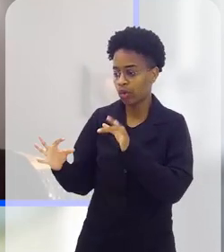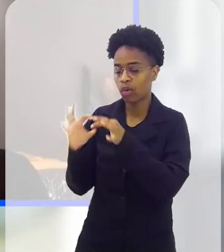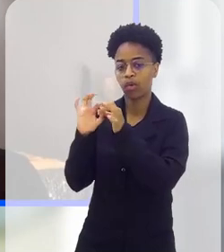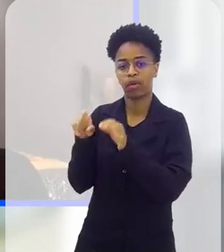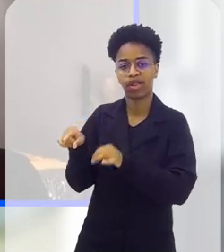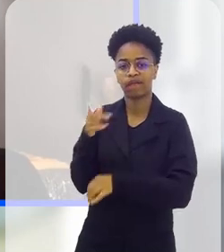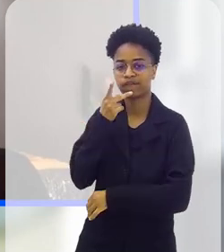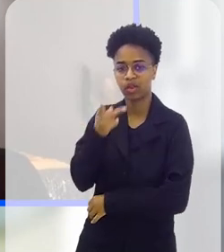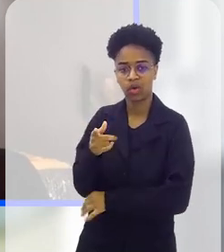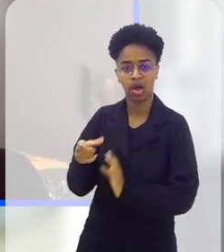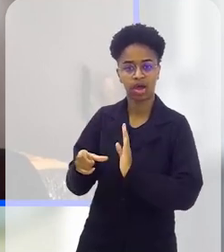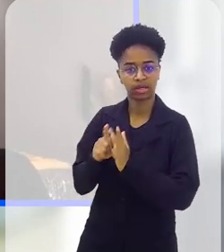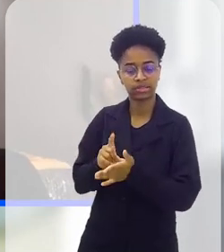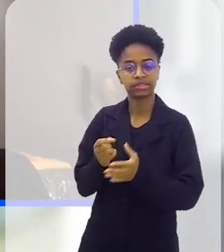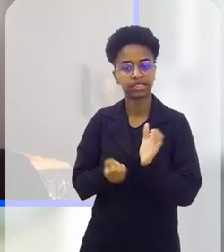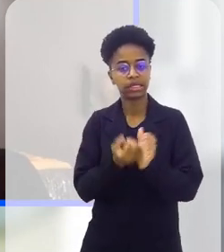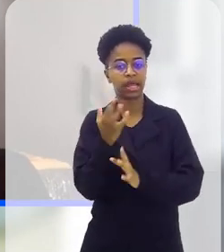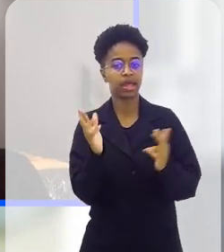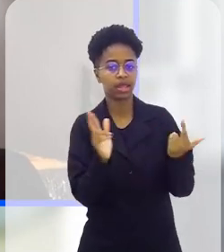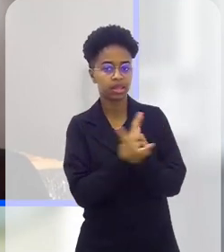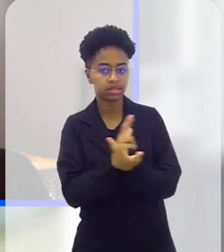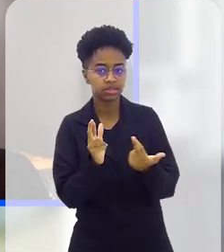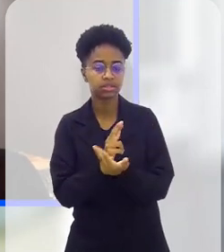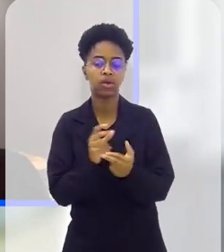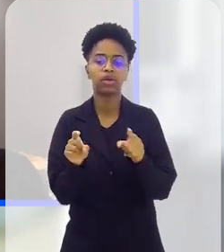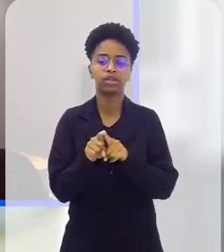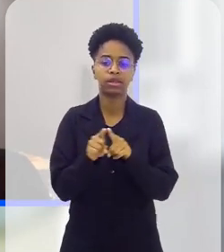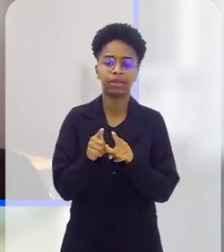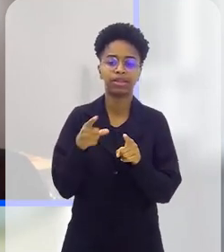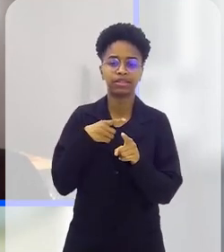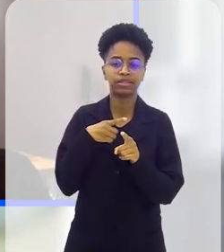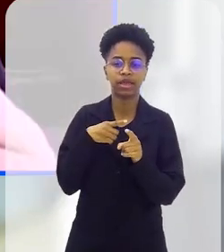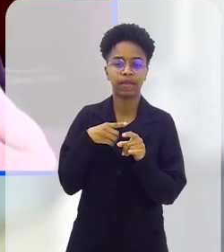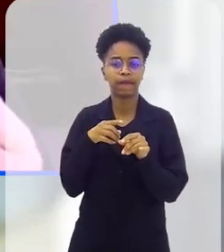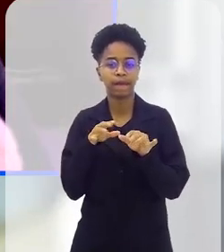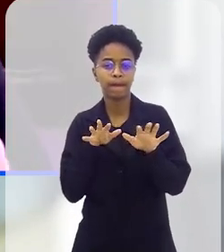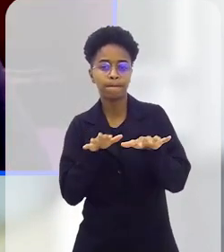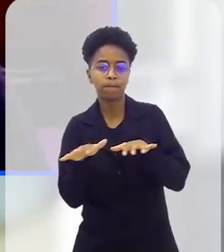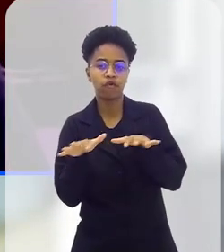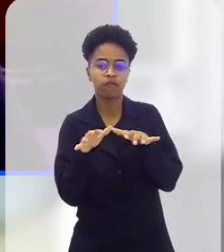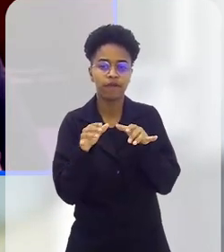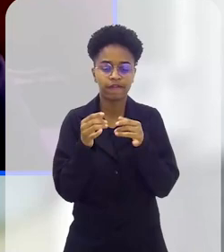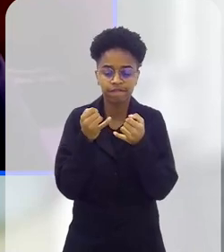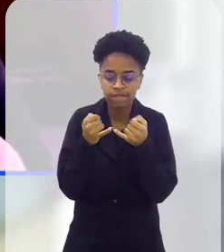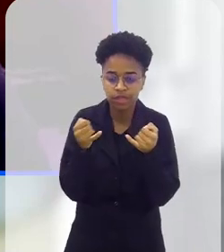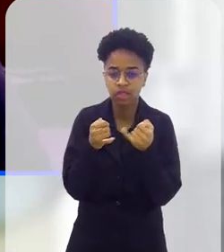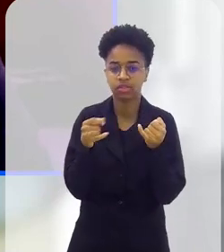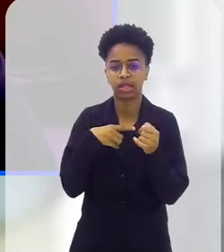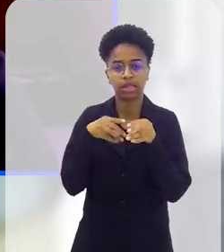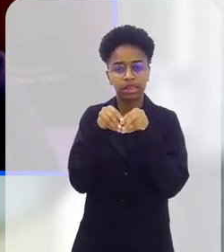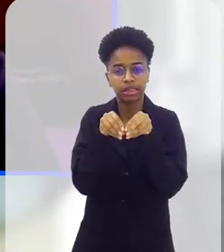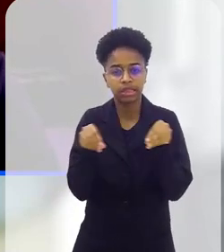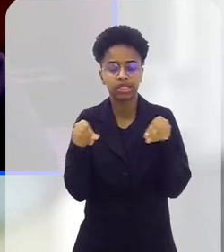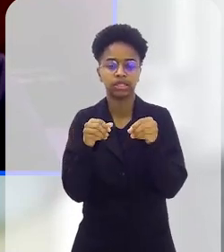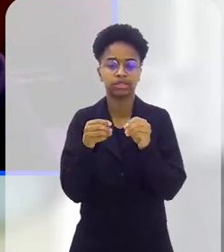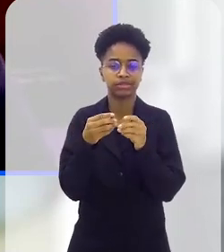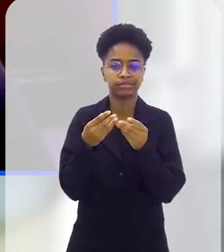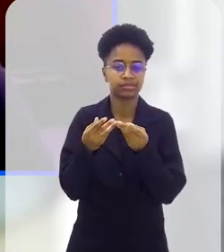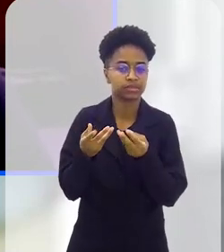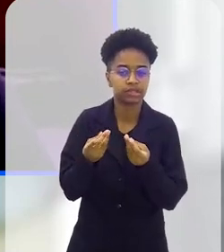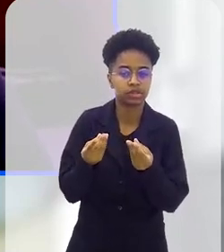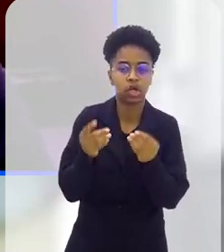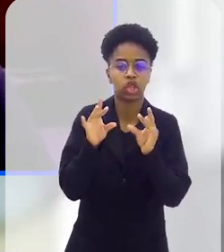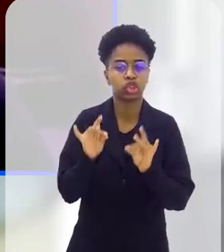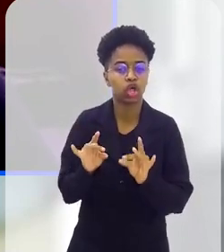anteriormente, criando relações, desenvolvendo uma outra cidade finíssima, com diferentes texturas, areia. Então,